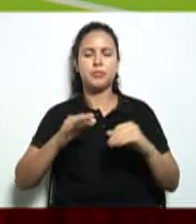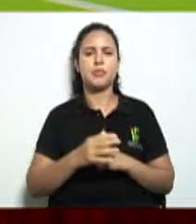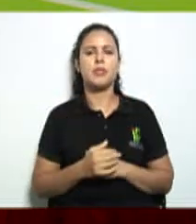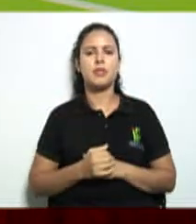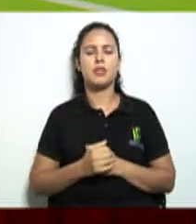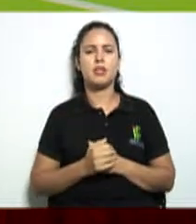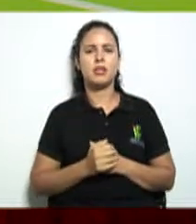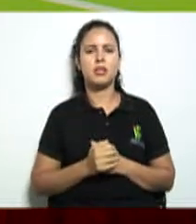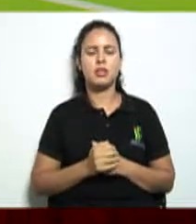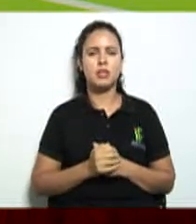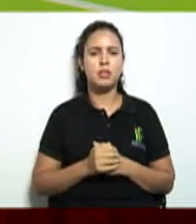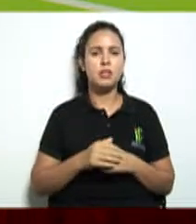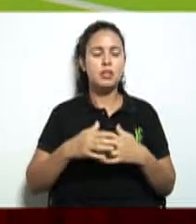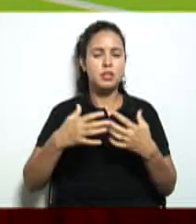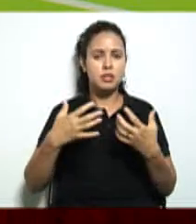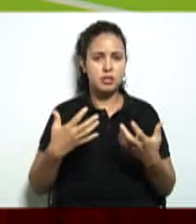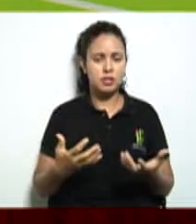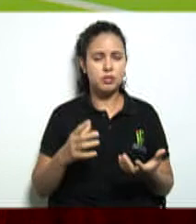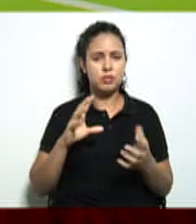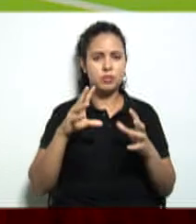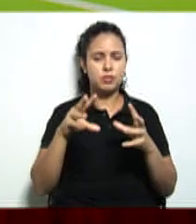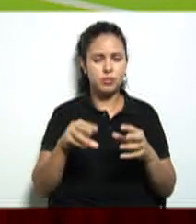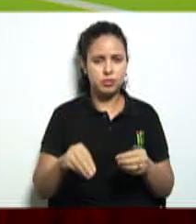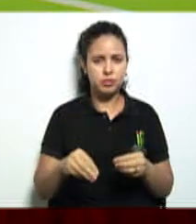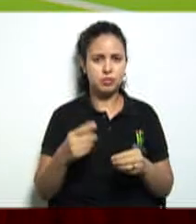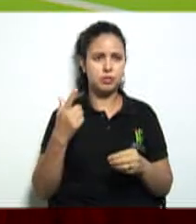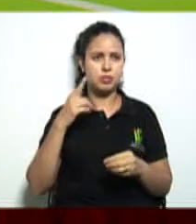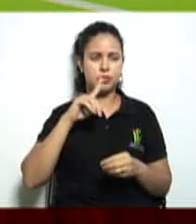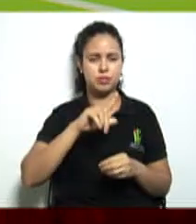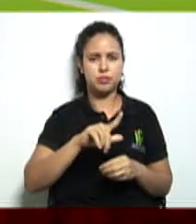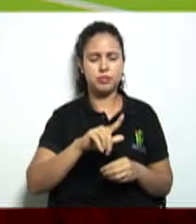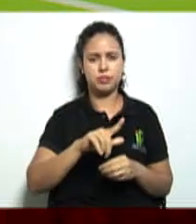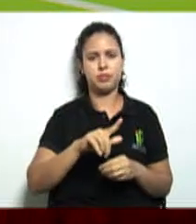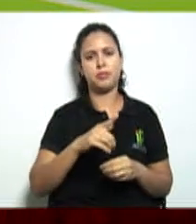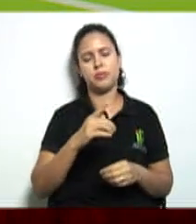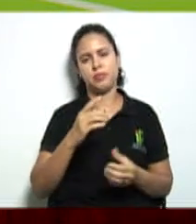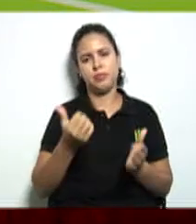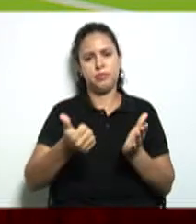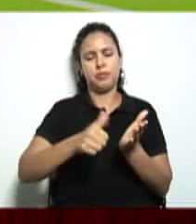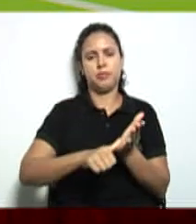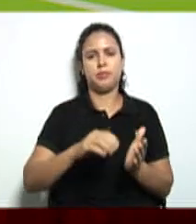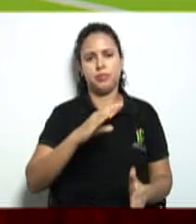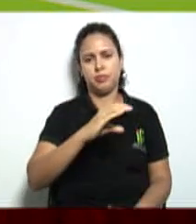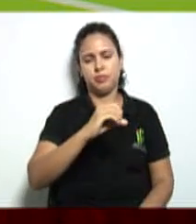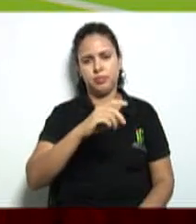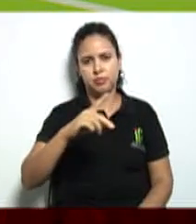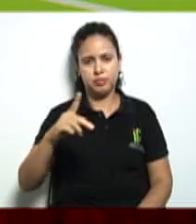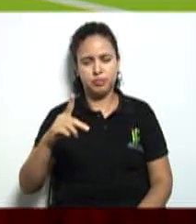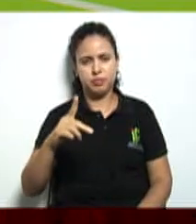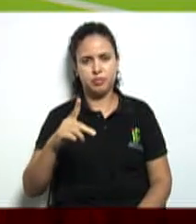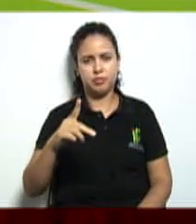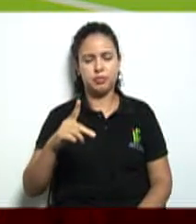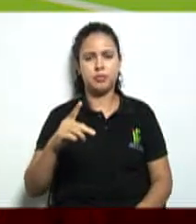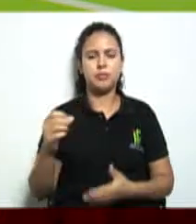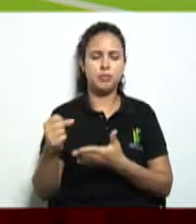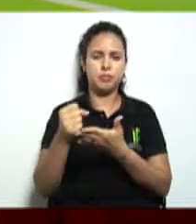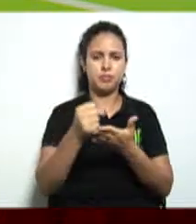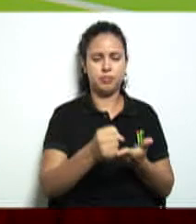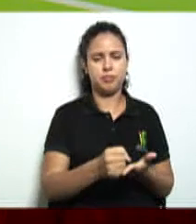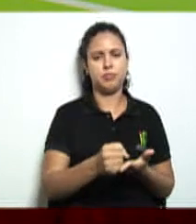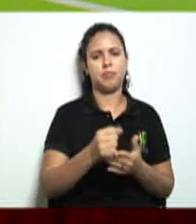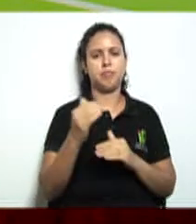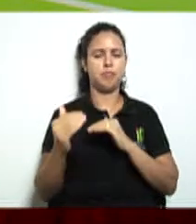participar de ser um cooperado como vai mudar a vida de vocês porque vai trazer muito